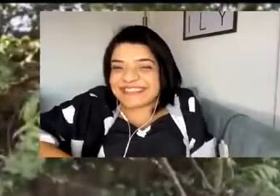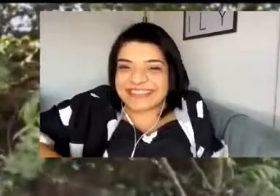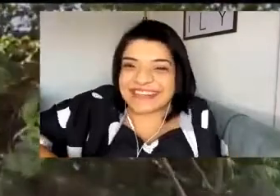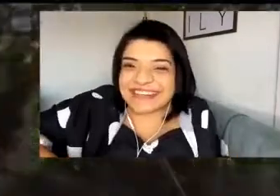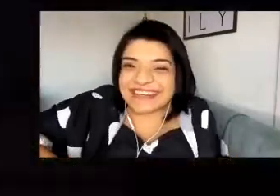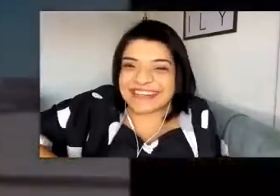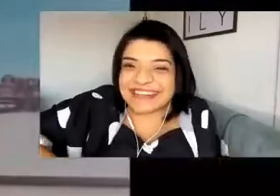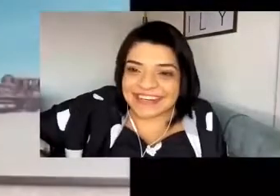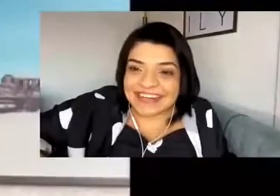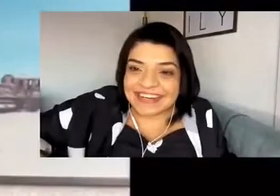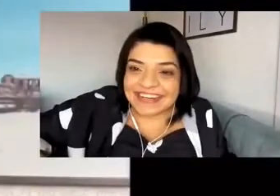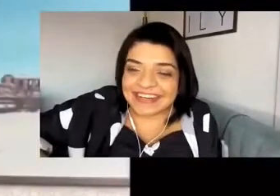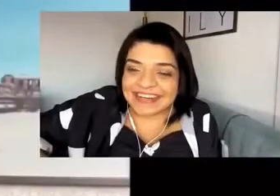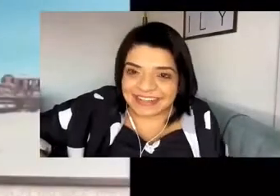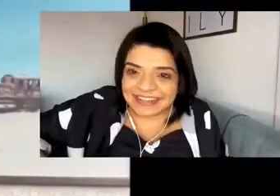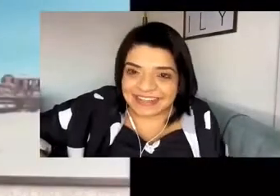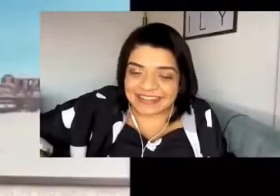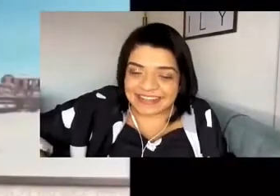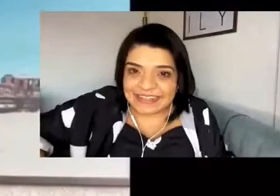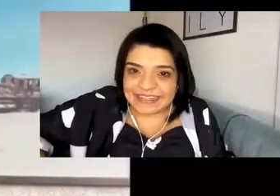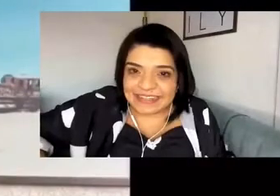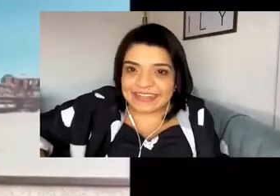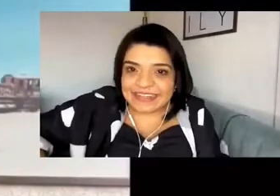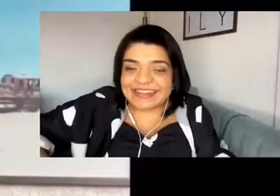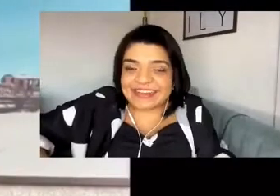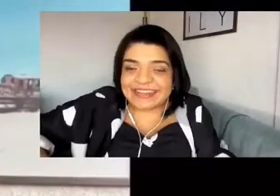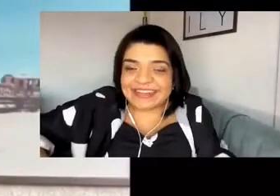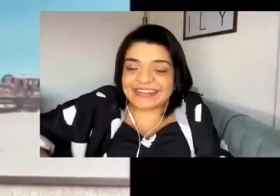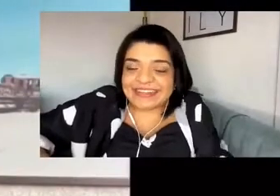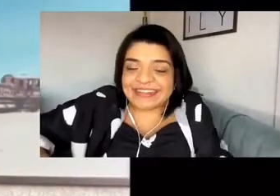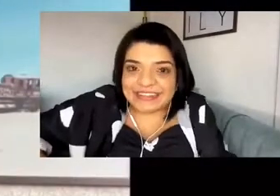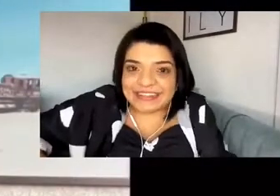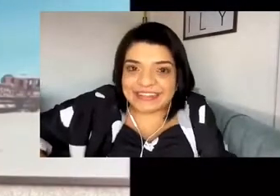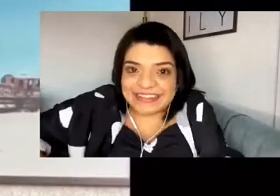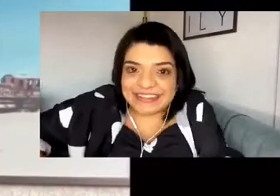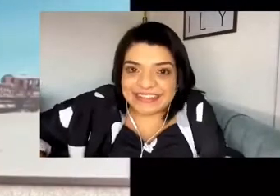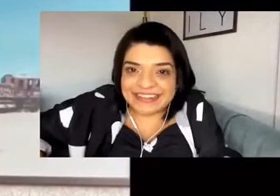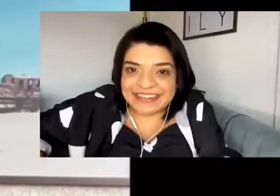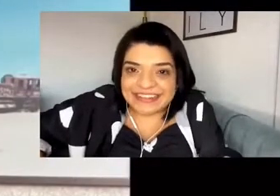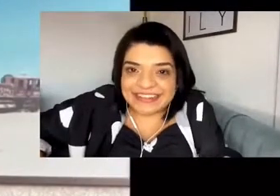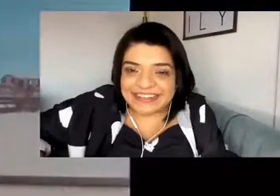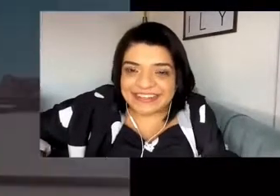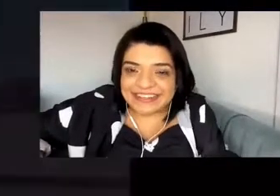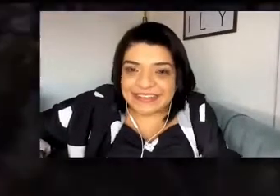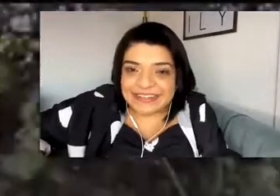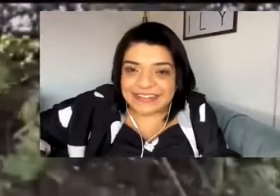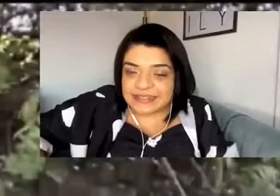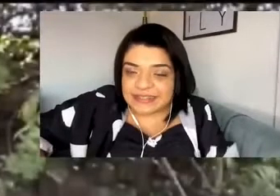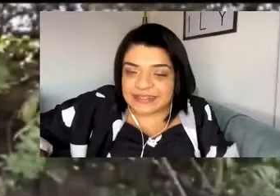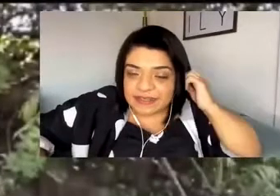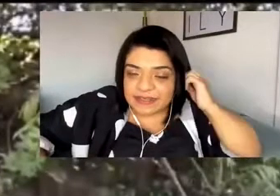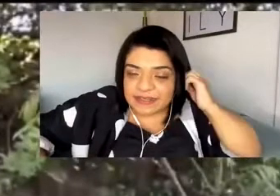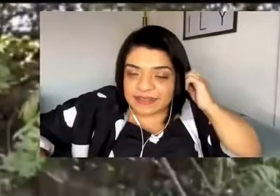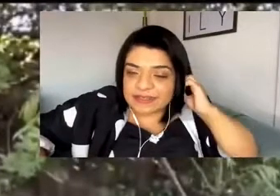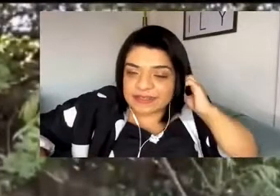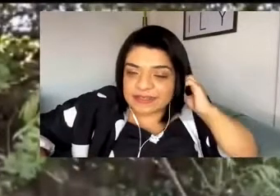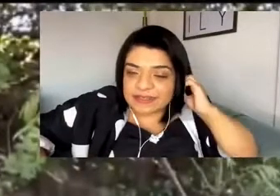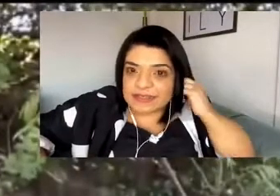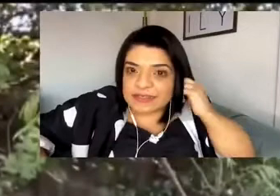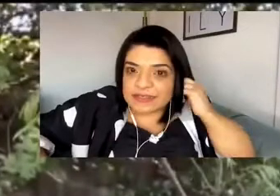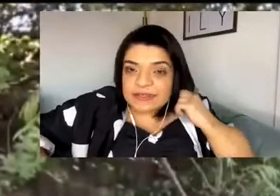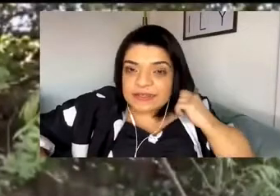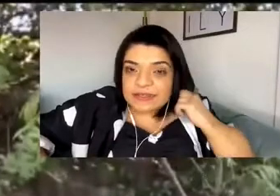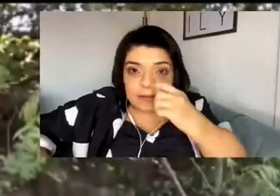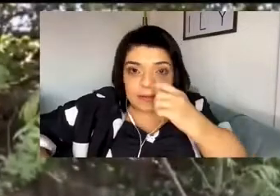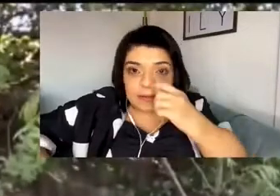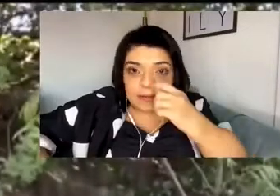Sim, nós éramos muito rolezeiros, pelo menos antes da pandemia. Então, eu conheci a Lohane em uma festa,